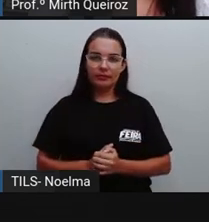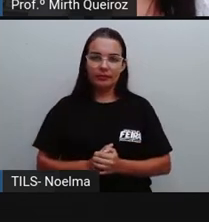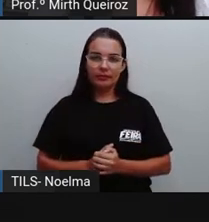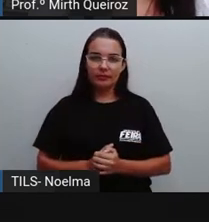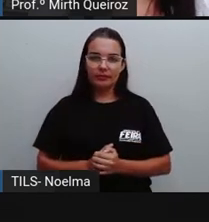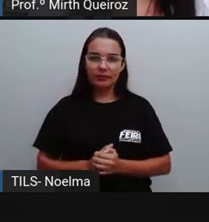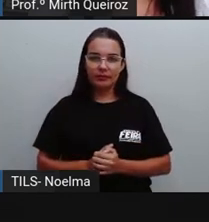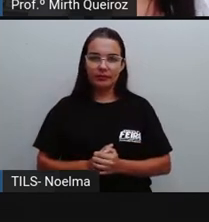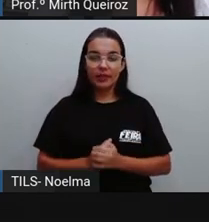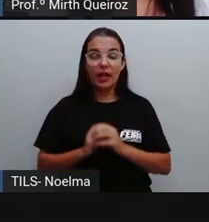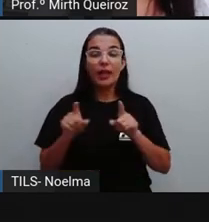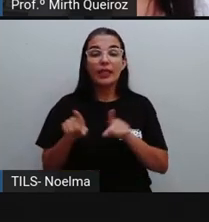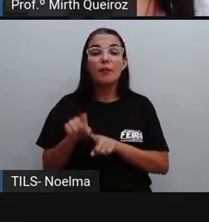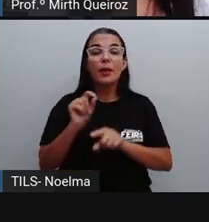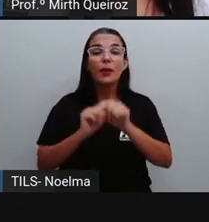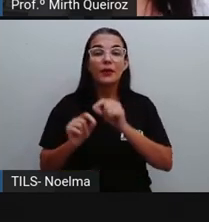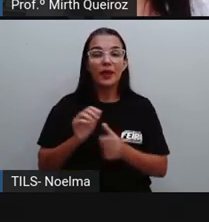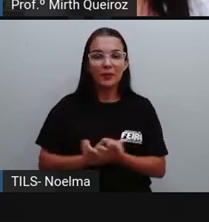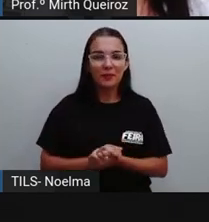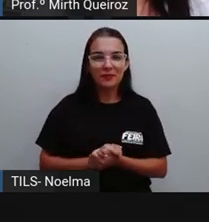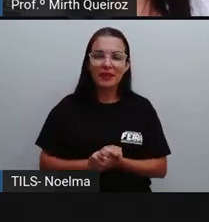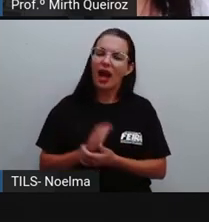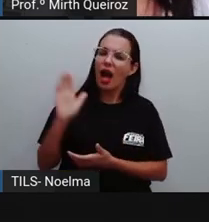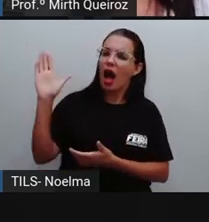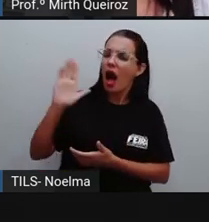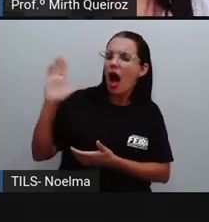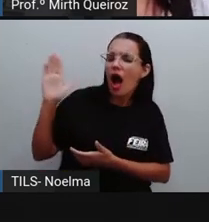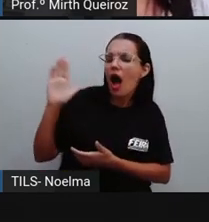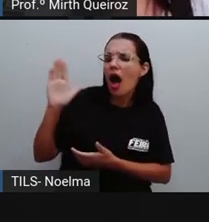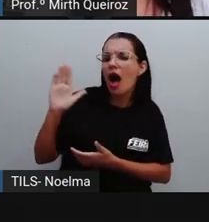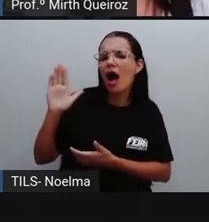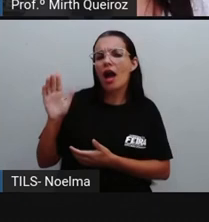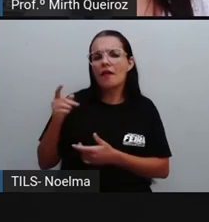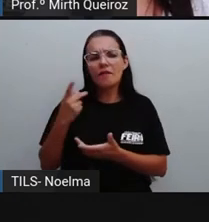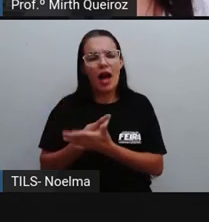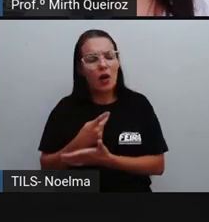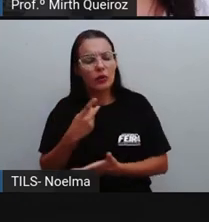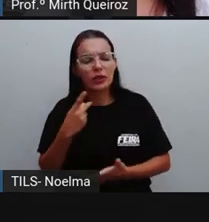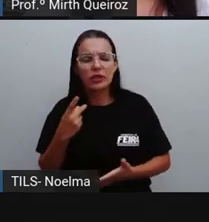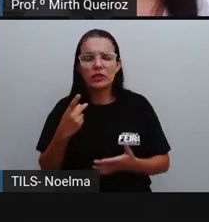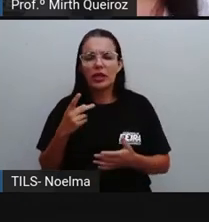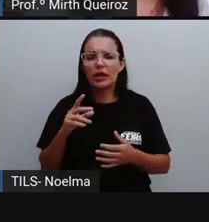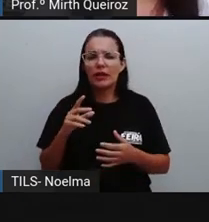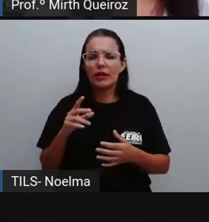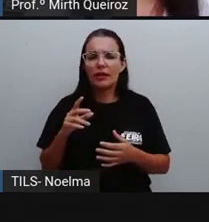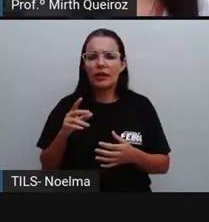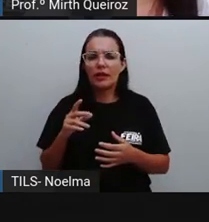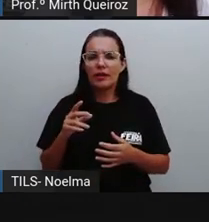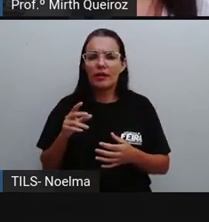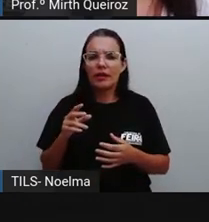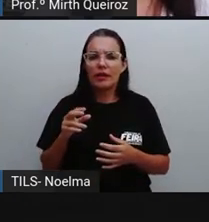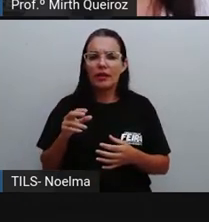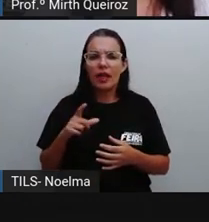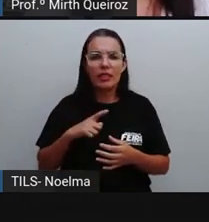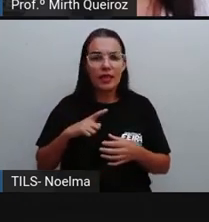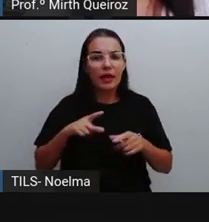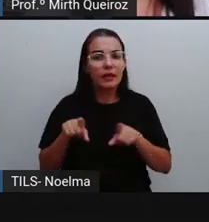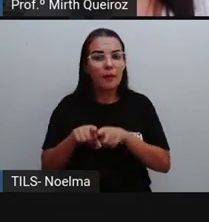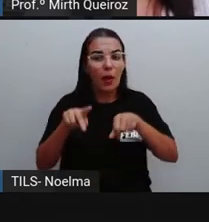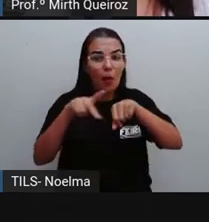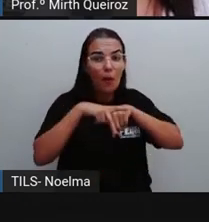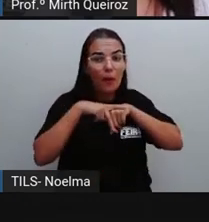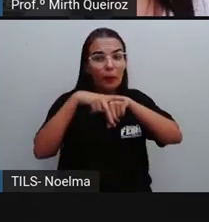e posteriormente a gente vai ter uma despedida que vai acontecer de forma formal e